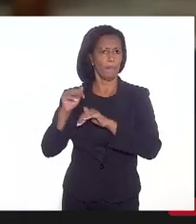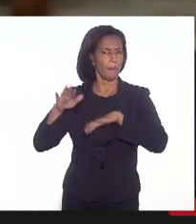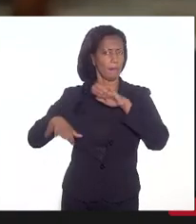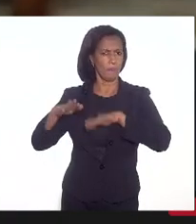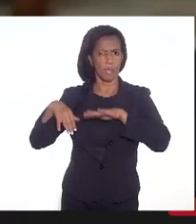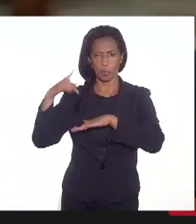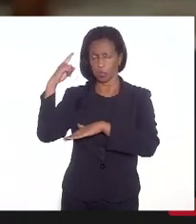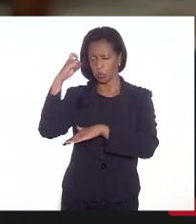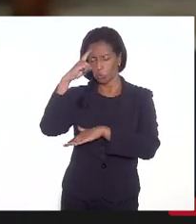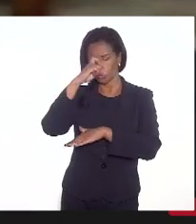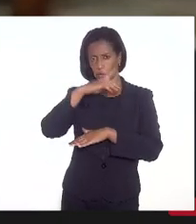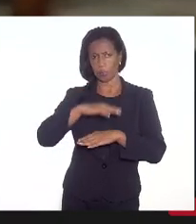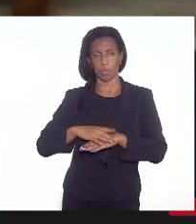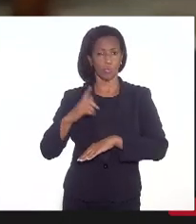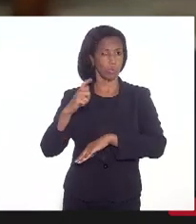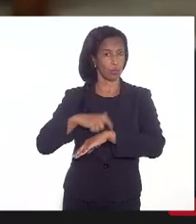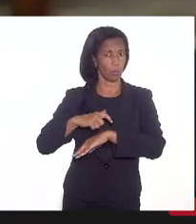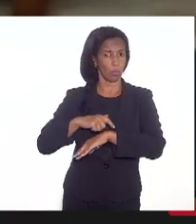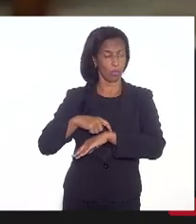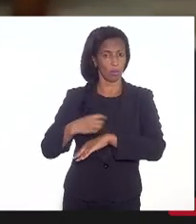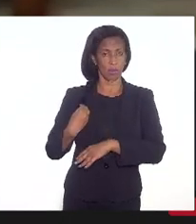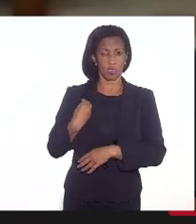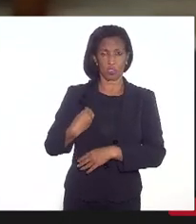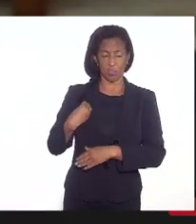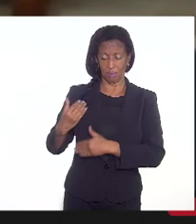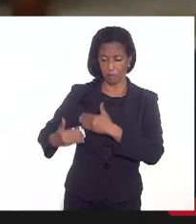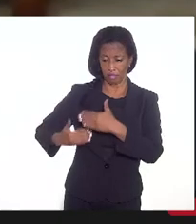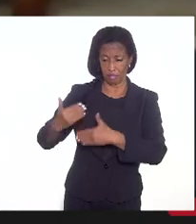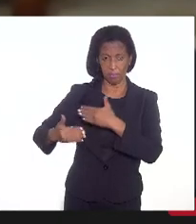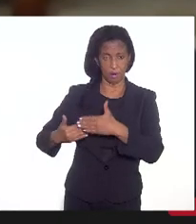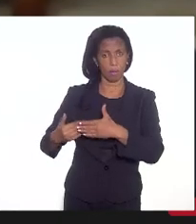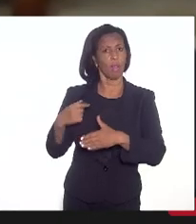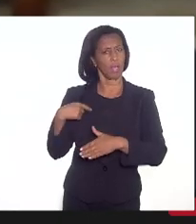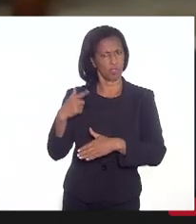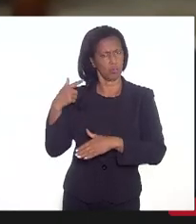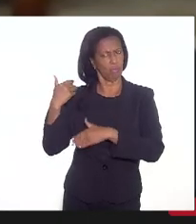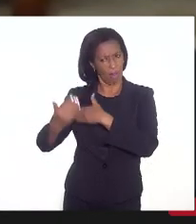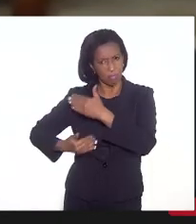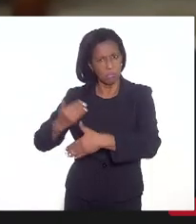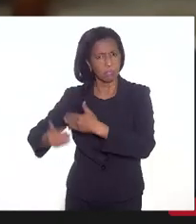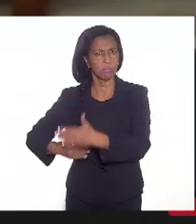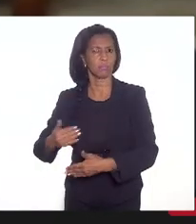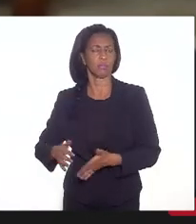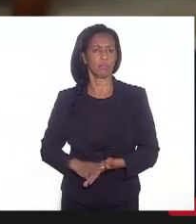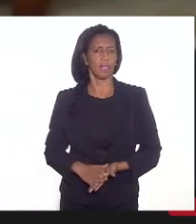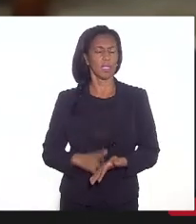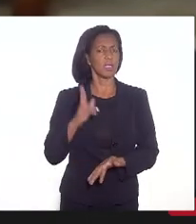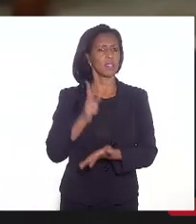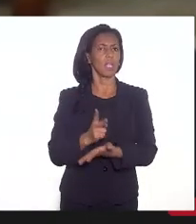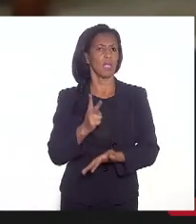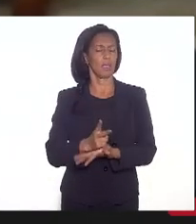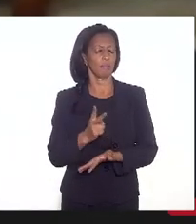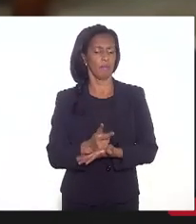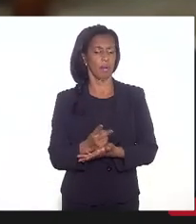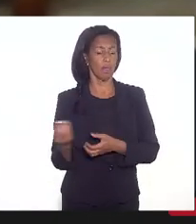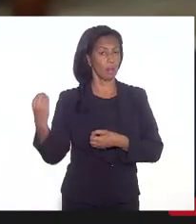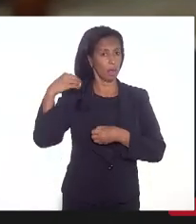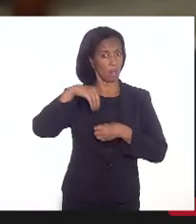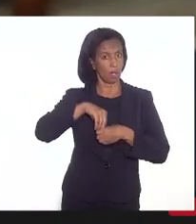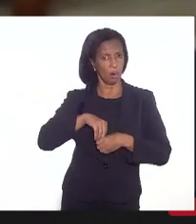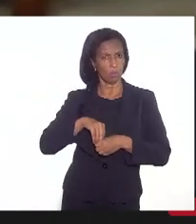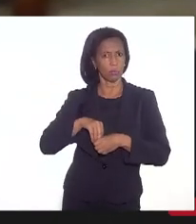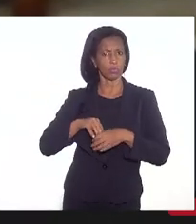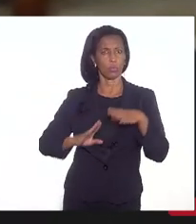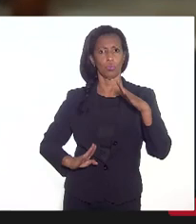momento que nós estamos vivenciando, nós buscaremos. Sempre dentro do